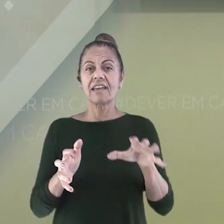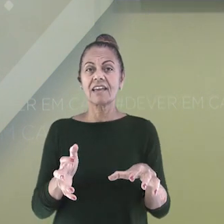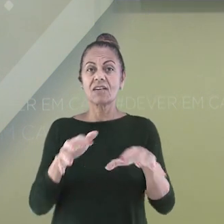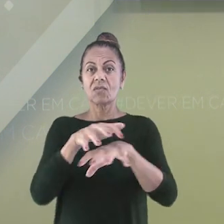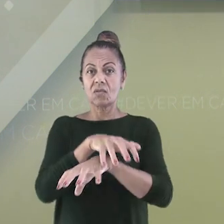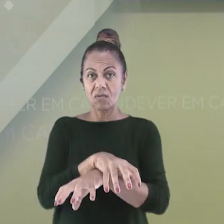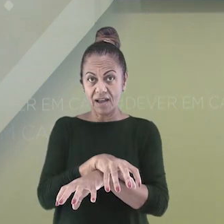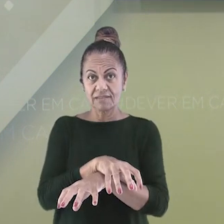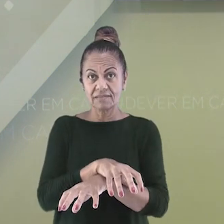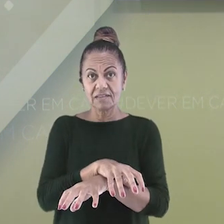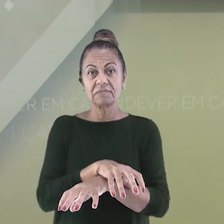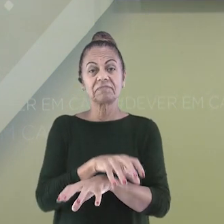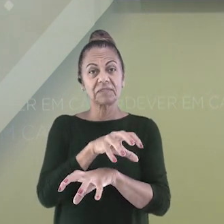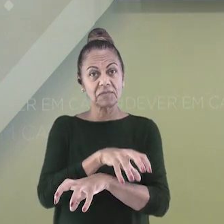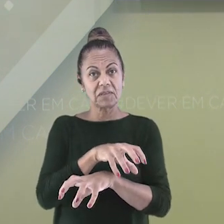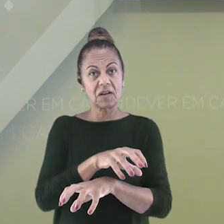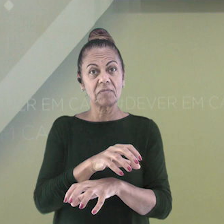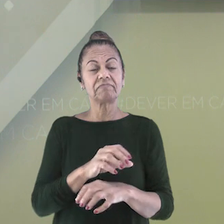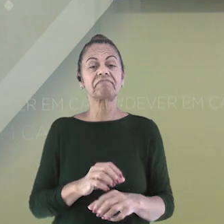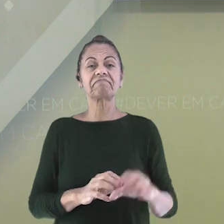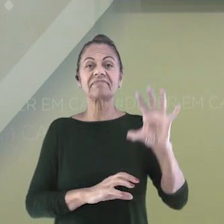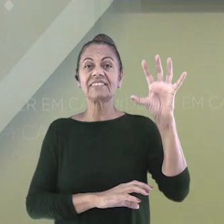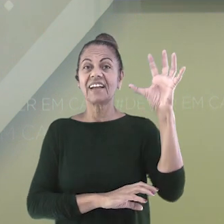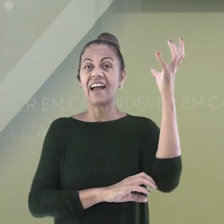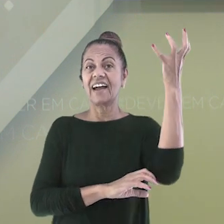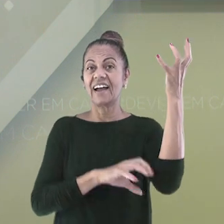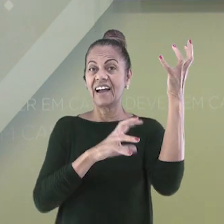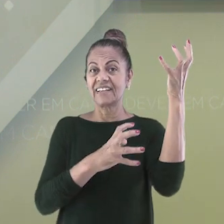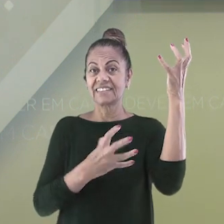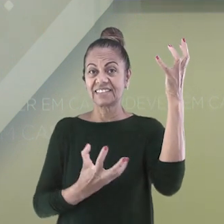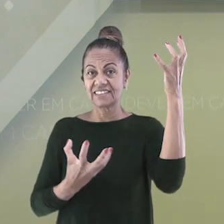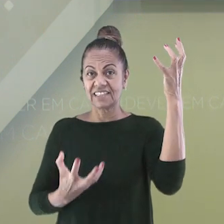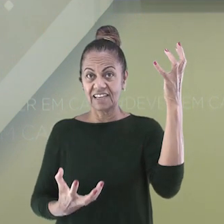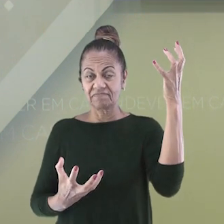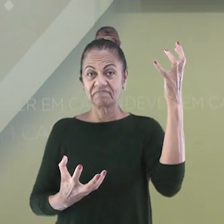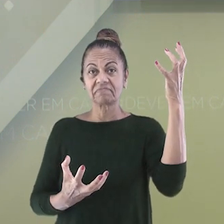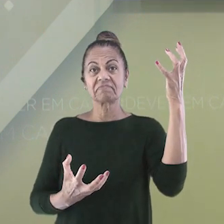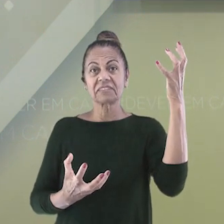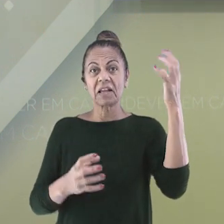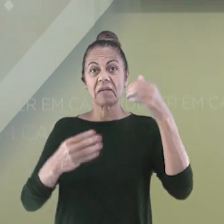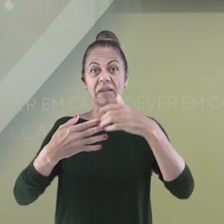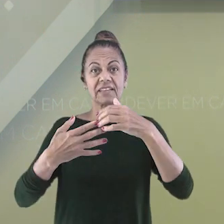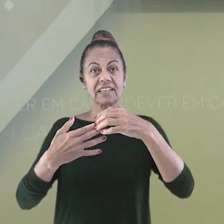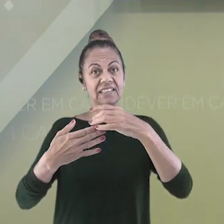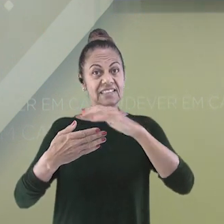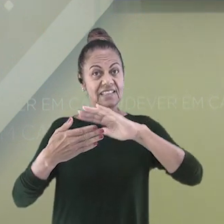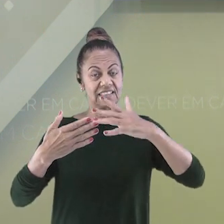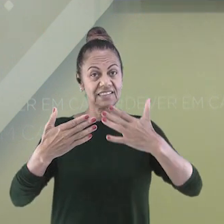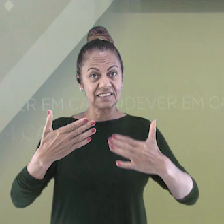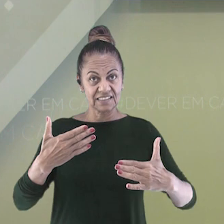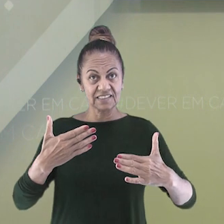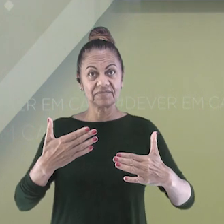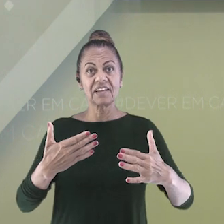Caatinga, Cerrado, Mata Atlântica e Floresta Amazônica. Biomas são